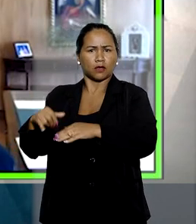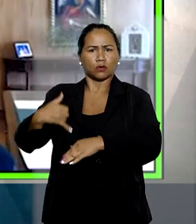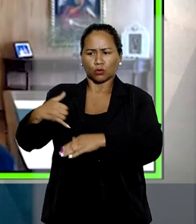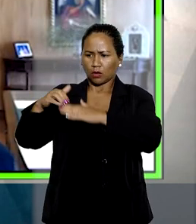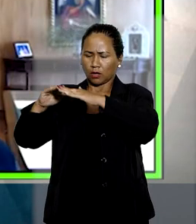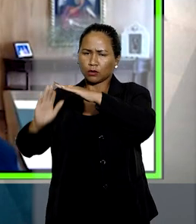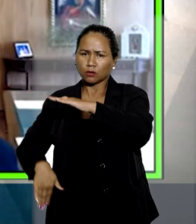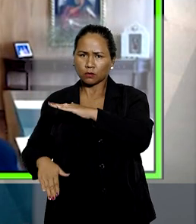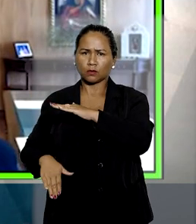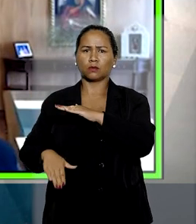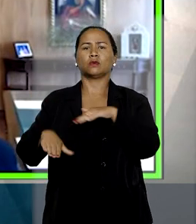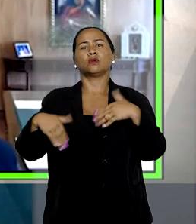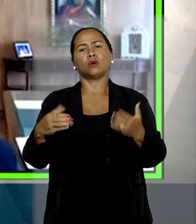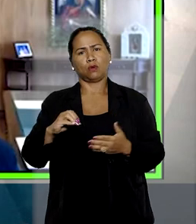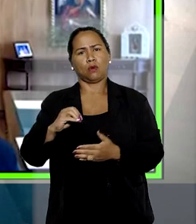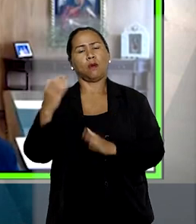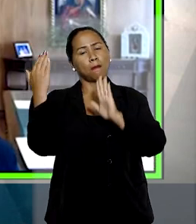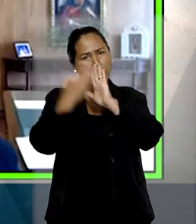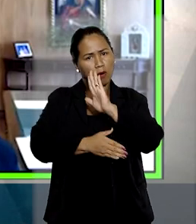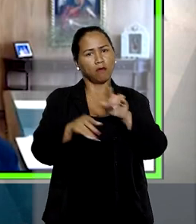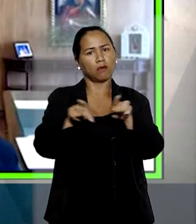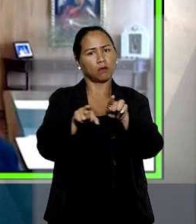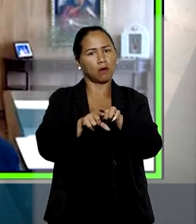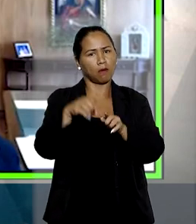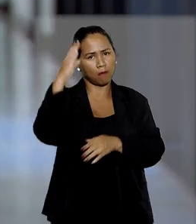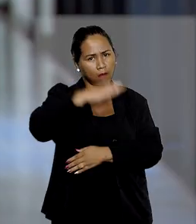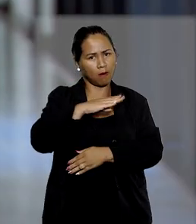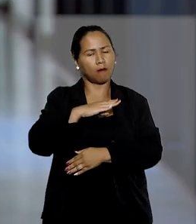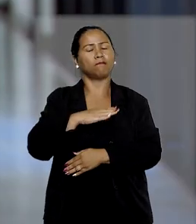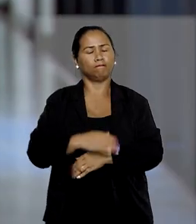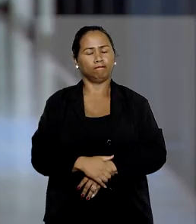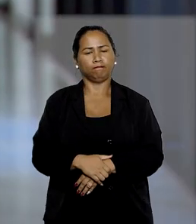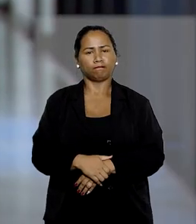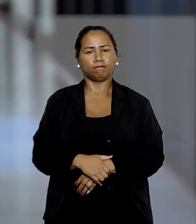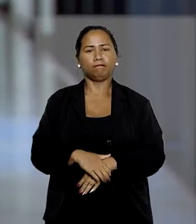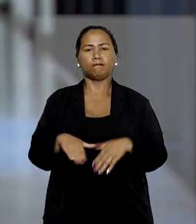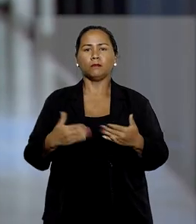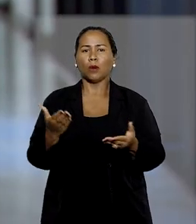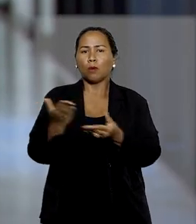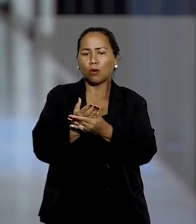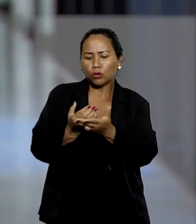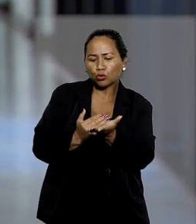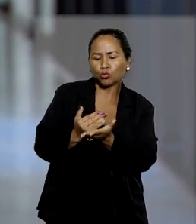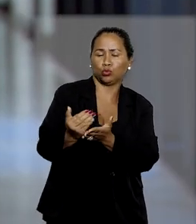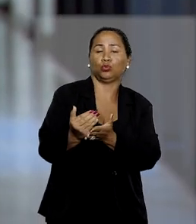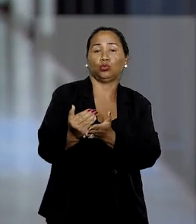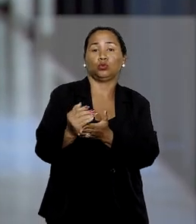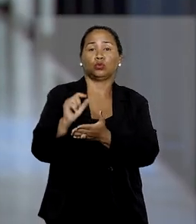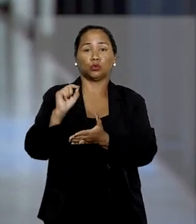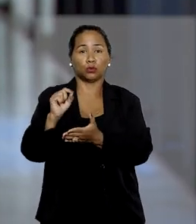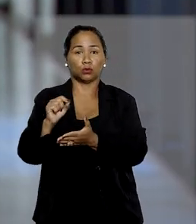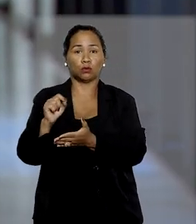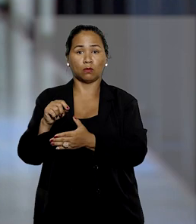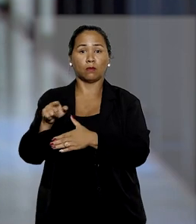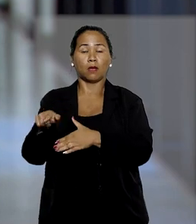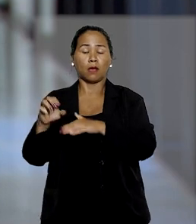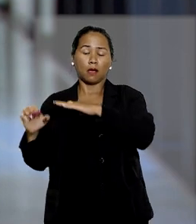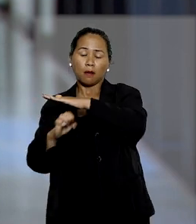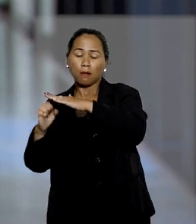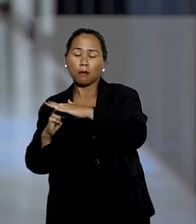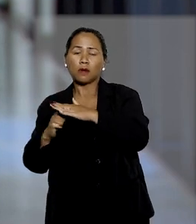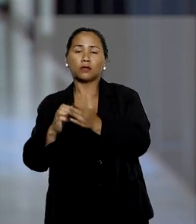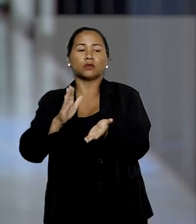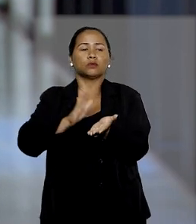matrícula imobiliária, ou mesmo prova de má-fé. O processo teve origem em ação ajuizada para cobrar por serviços